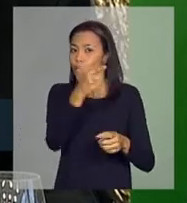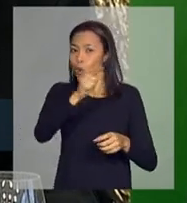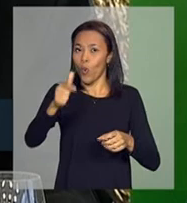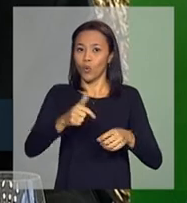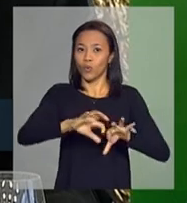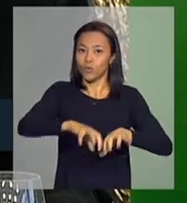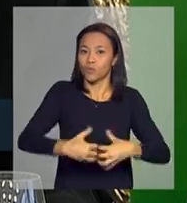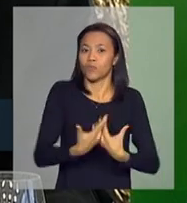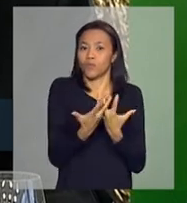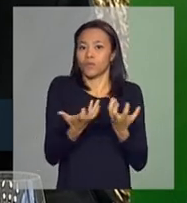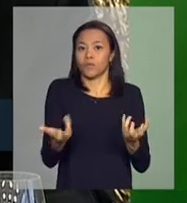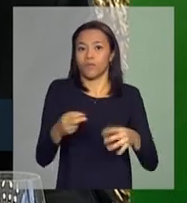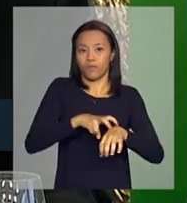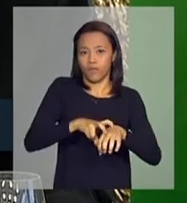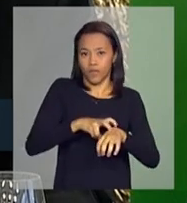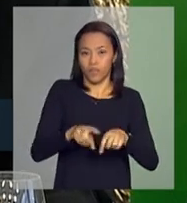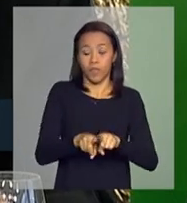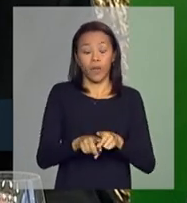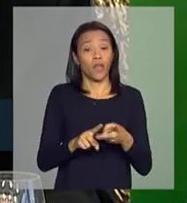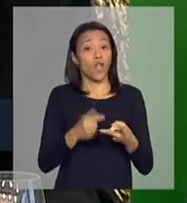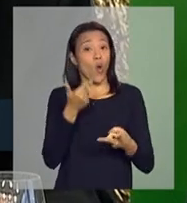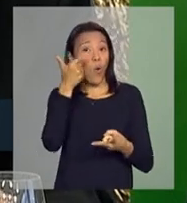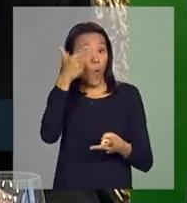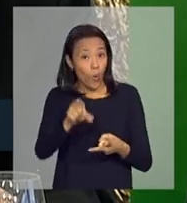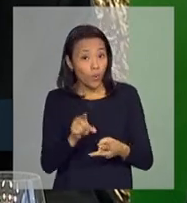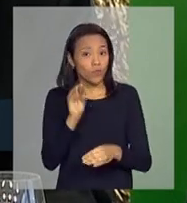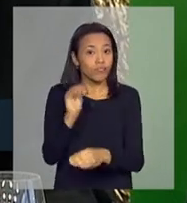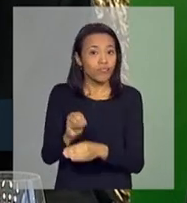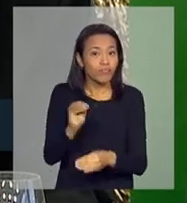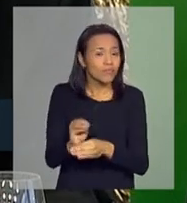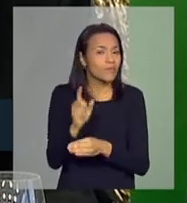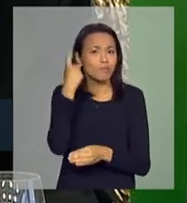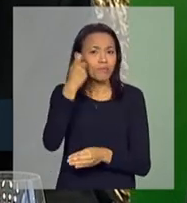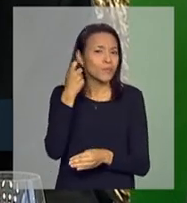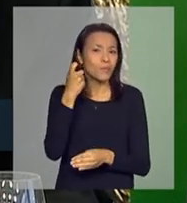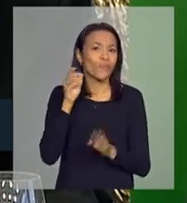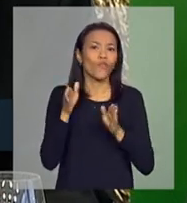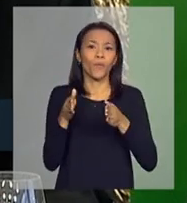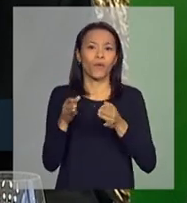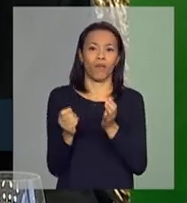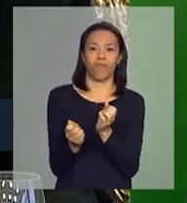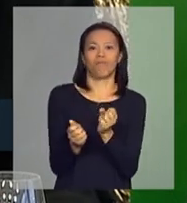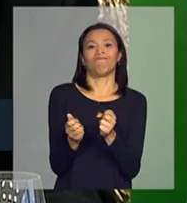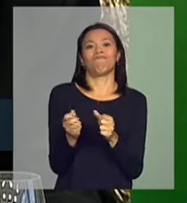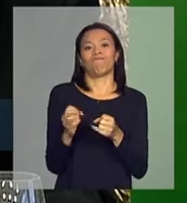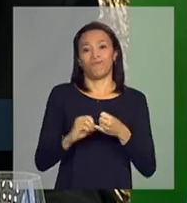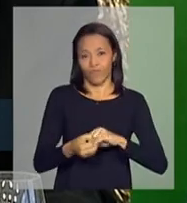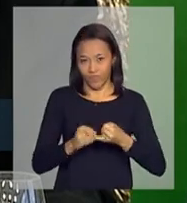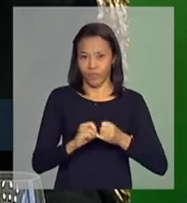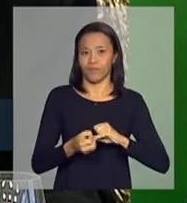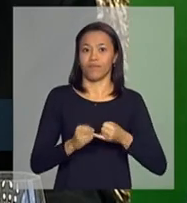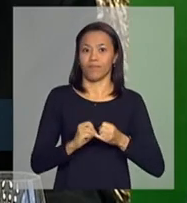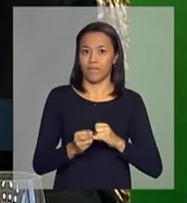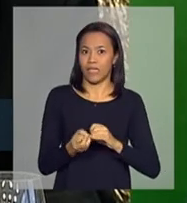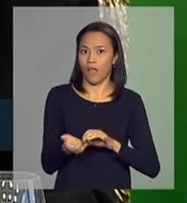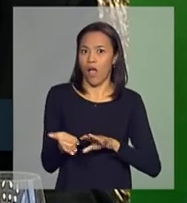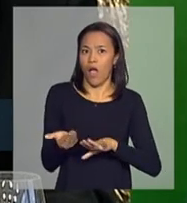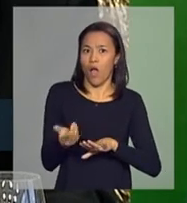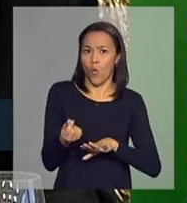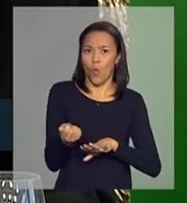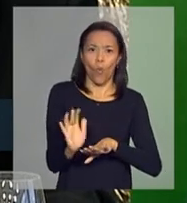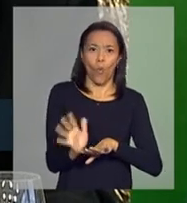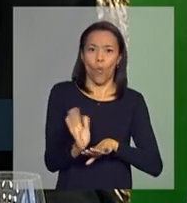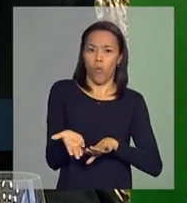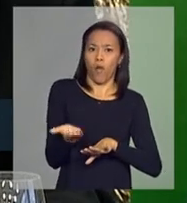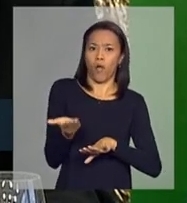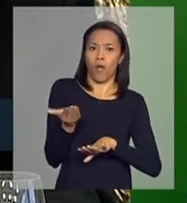que hoje nos preocupam é a questão do feijão, ele aumentando muito de preço. Já estamos